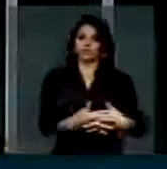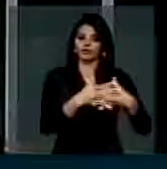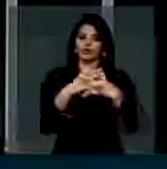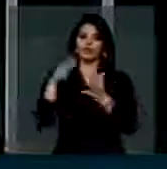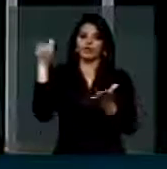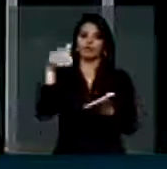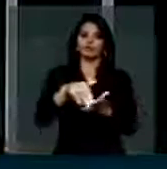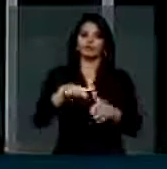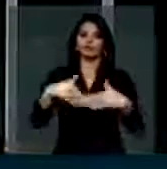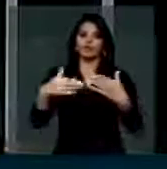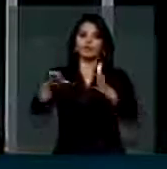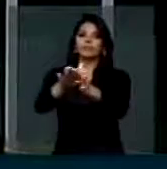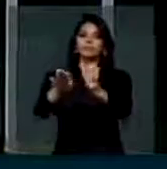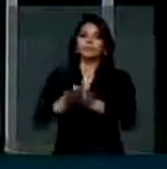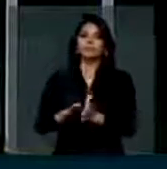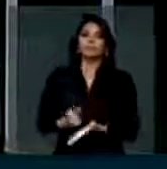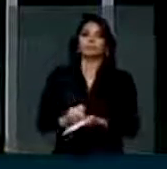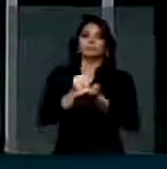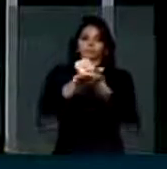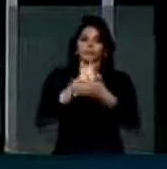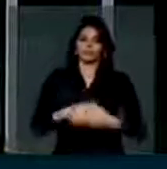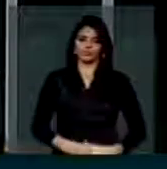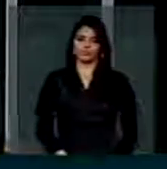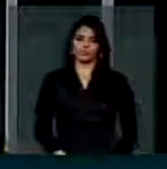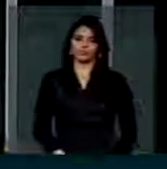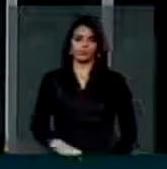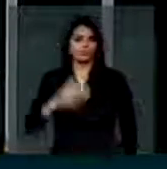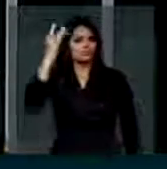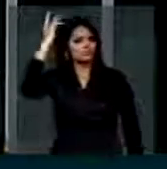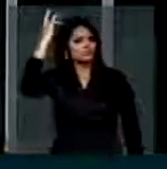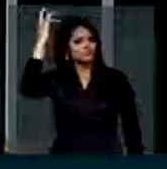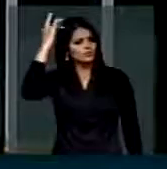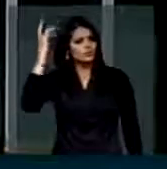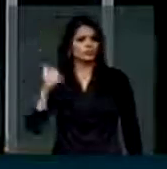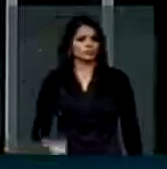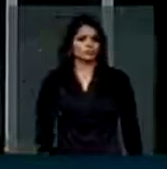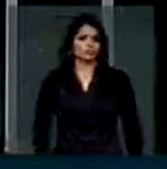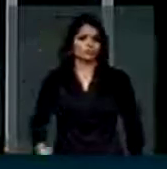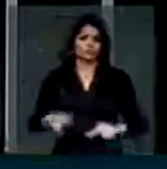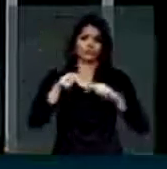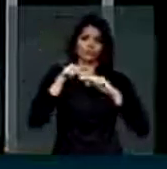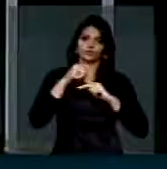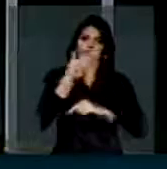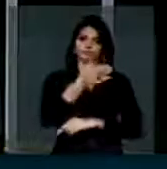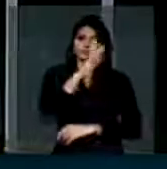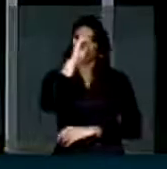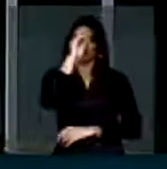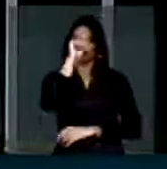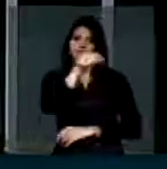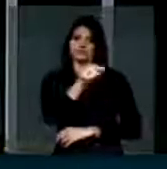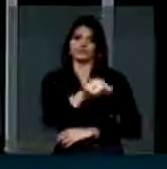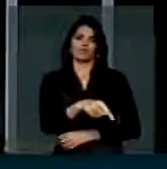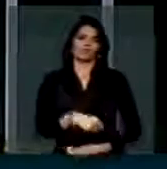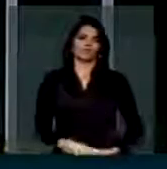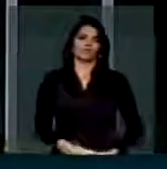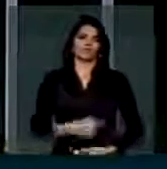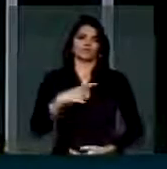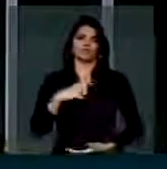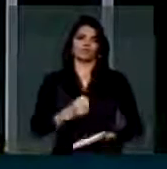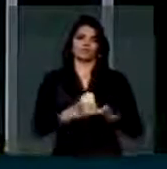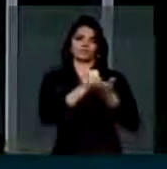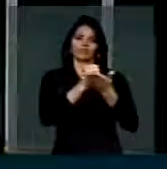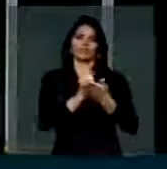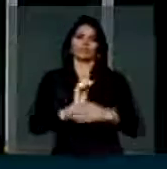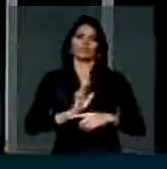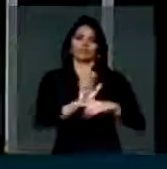até que se tenha o ponto de apoio. É um absurdo isso. Por isso, Boa Celeste tem toda razão, tem a minha